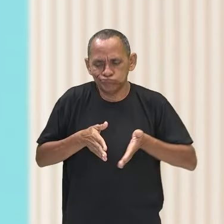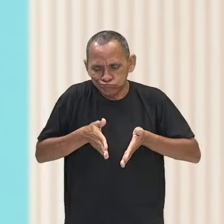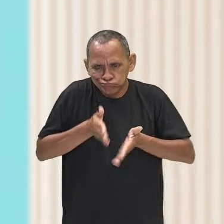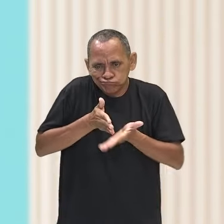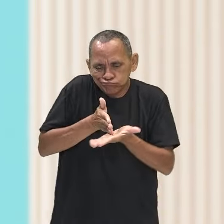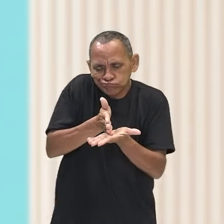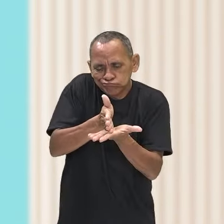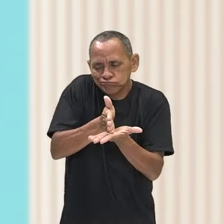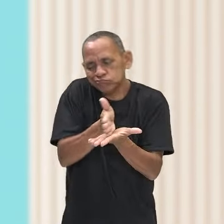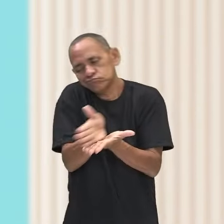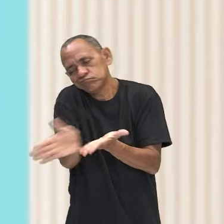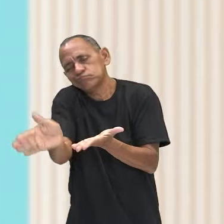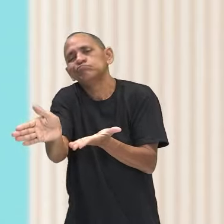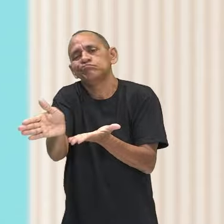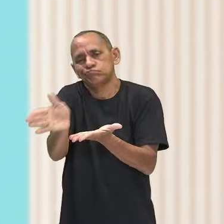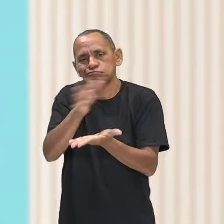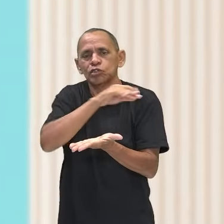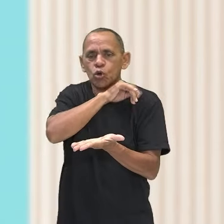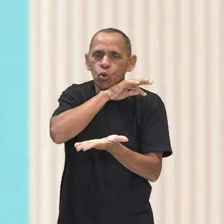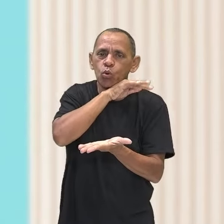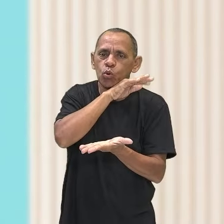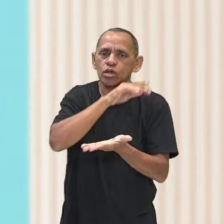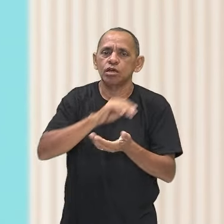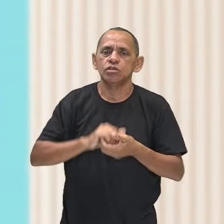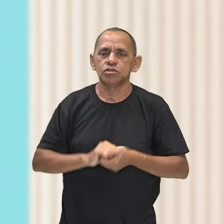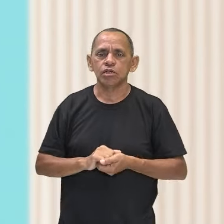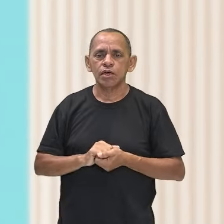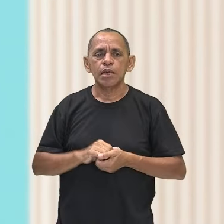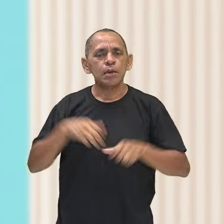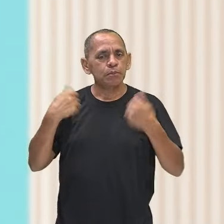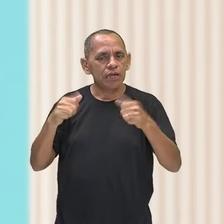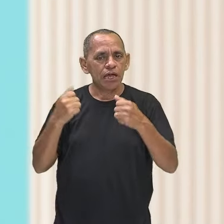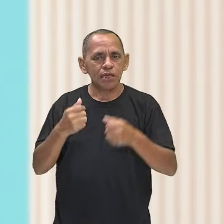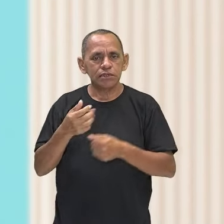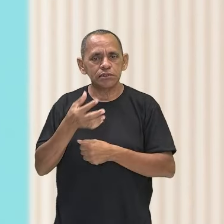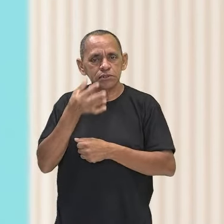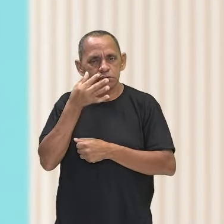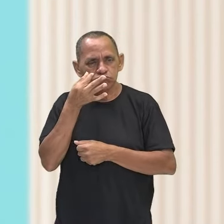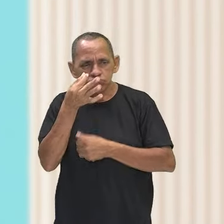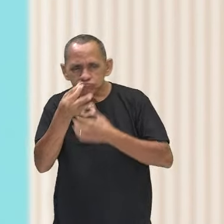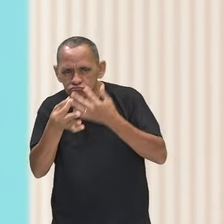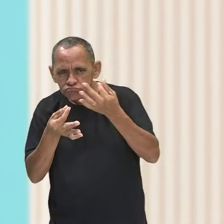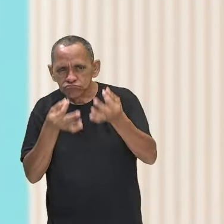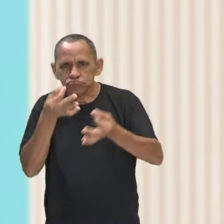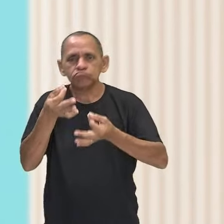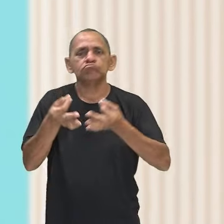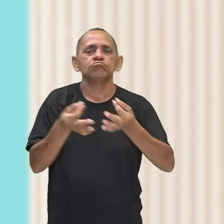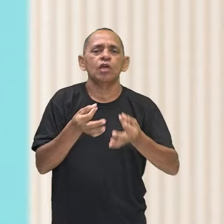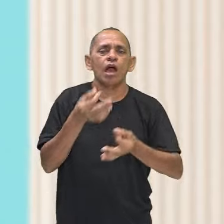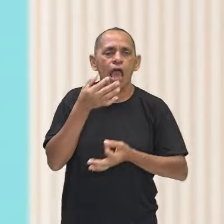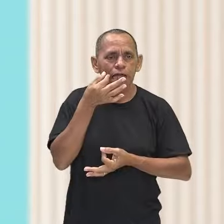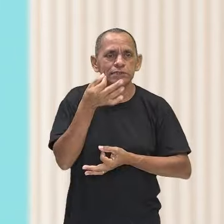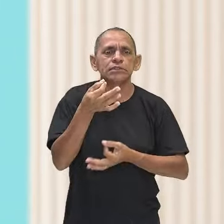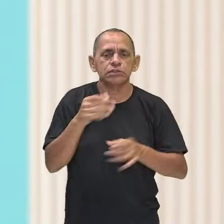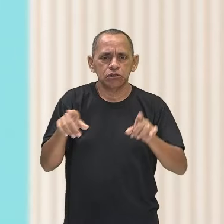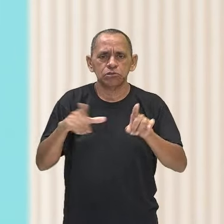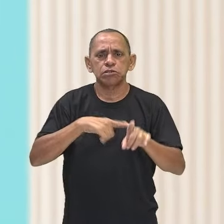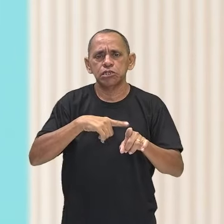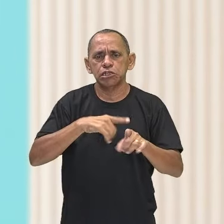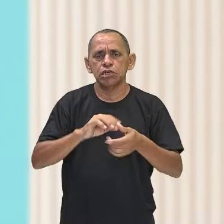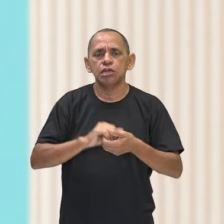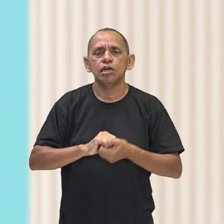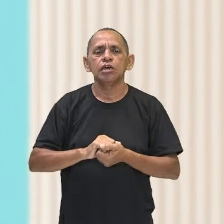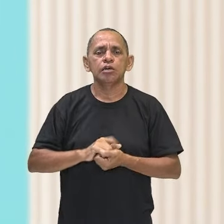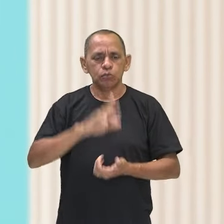Então, é necessário a gente estar sempre com um olhar crítico sobre todas essas coisas para poder tomar as decisões